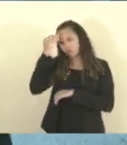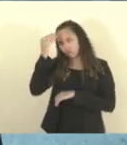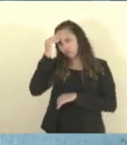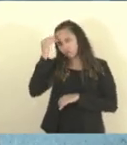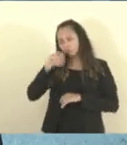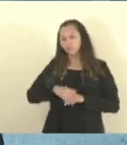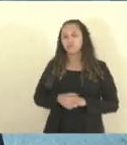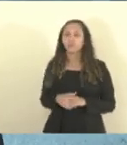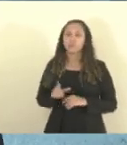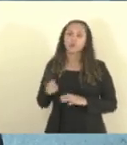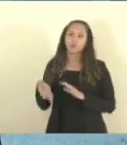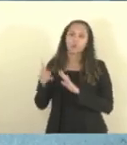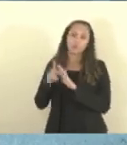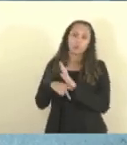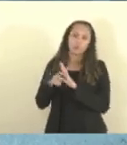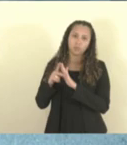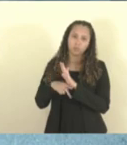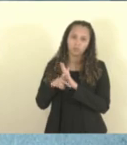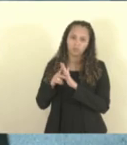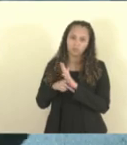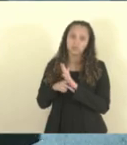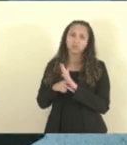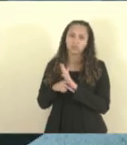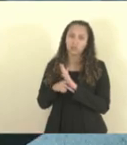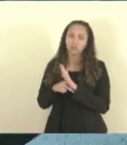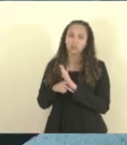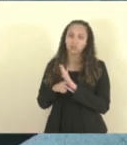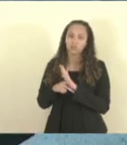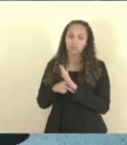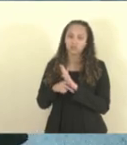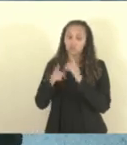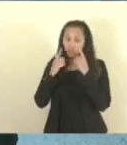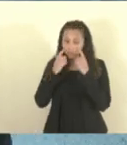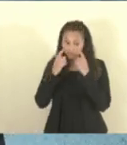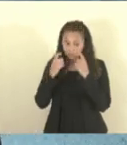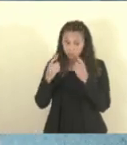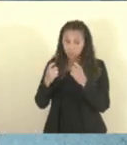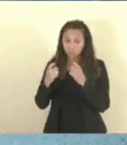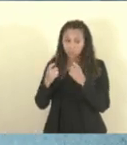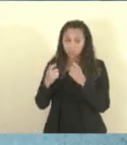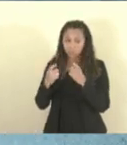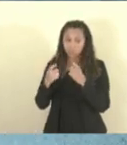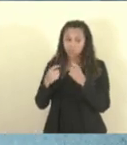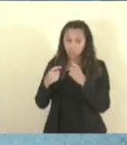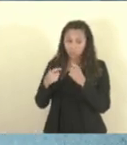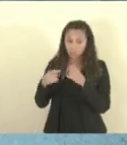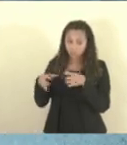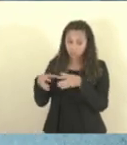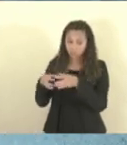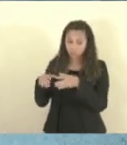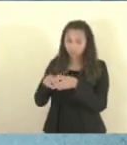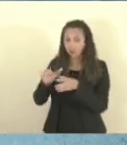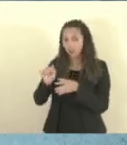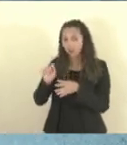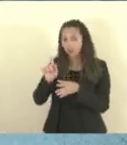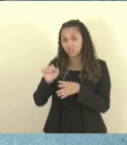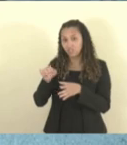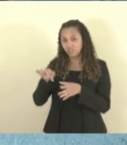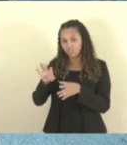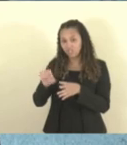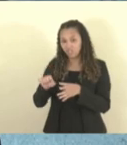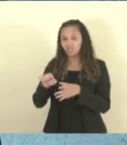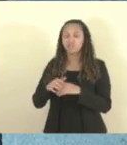projeto, que é um projeto de interesse dos agentes socioeducativos, e eu